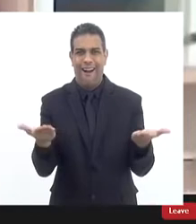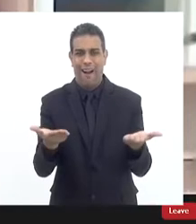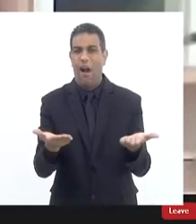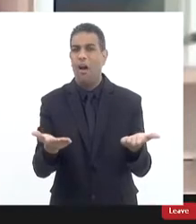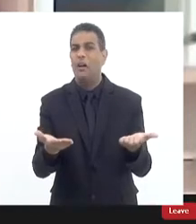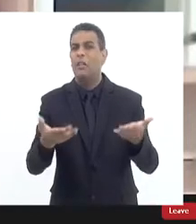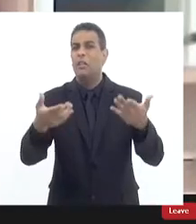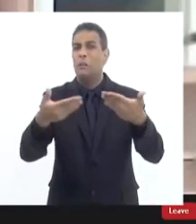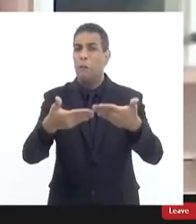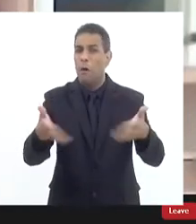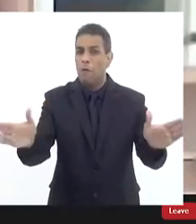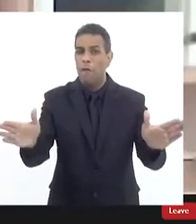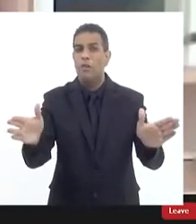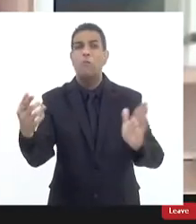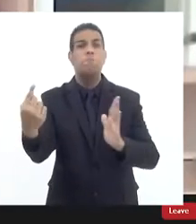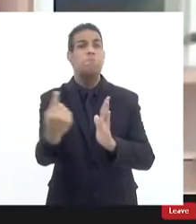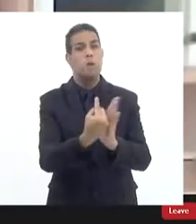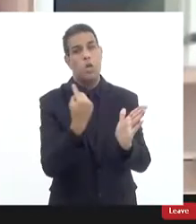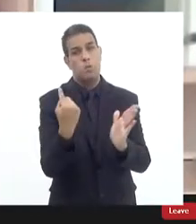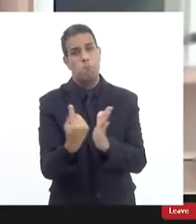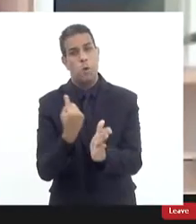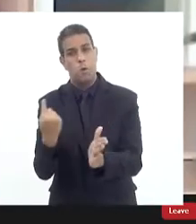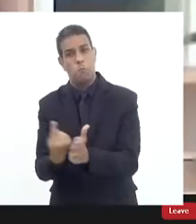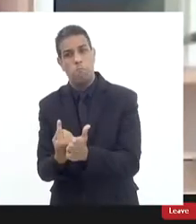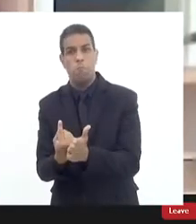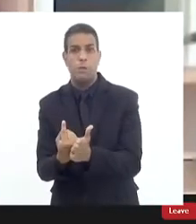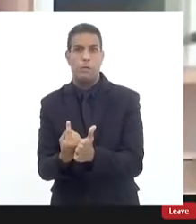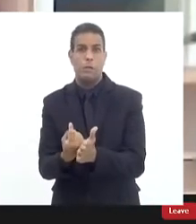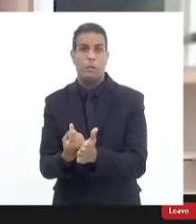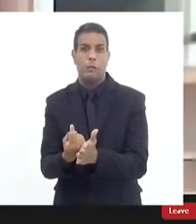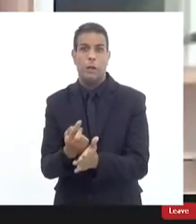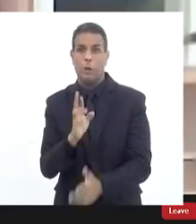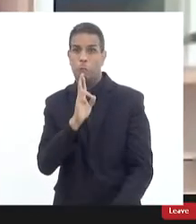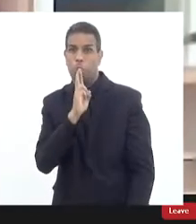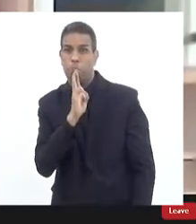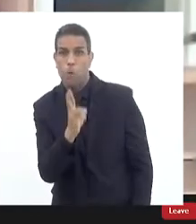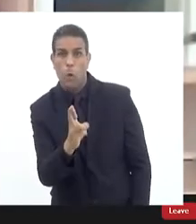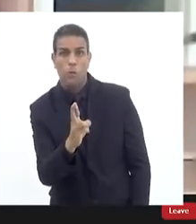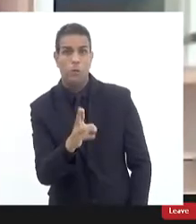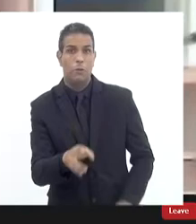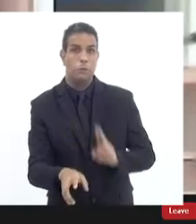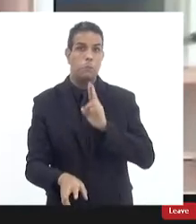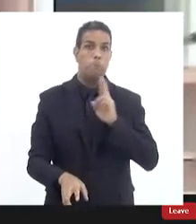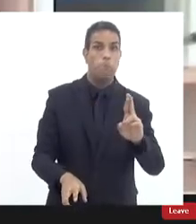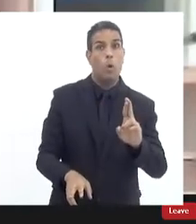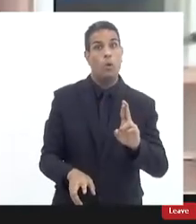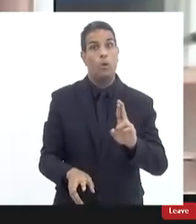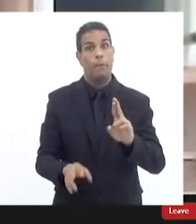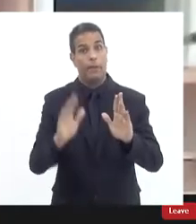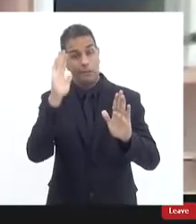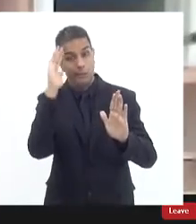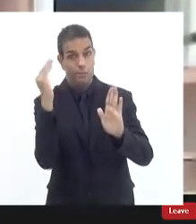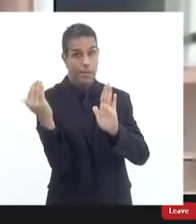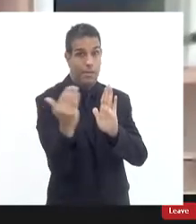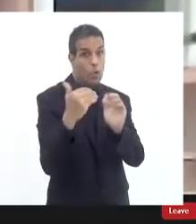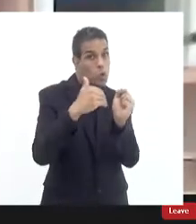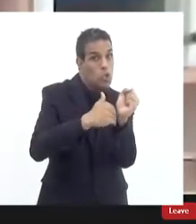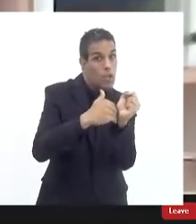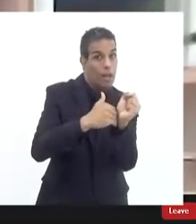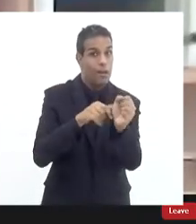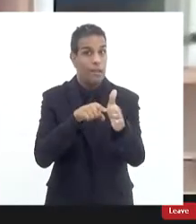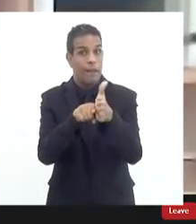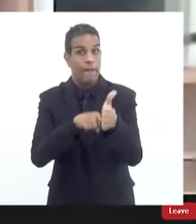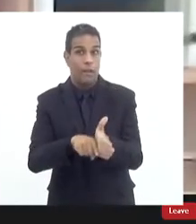reservado abrir para as perguntas e eventualmente se eu puder responder dentro dessa ótica do sigilo eu estou aqui à